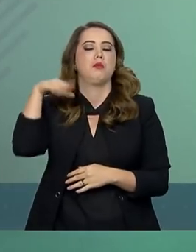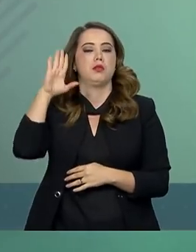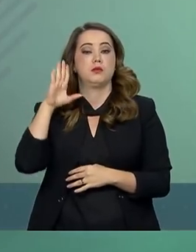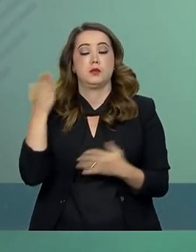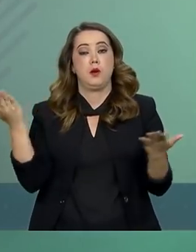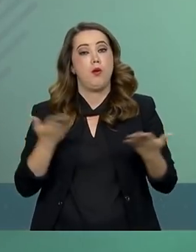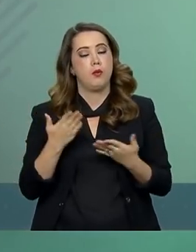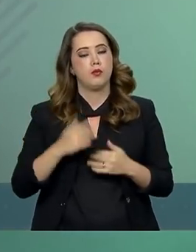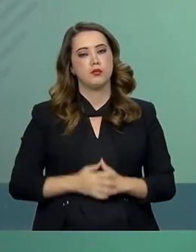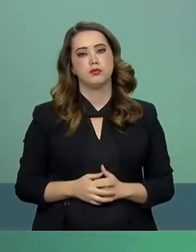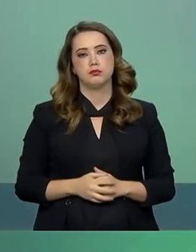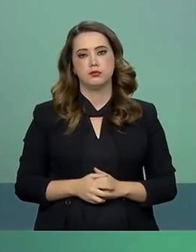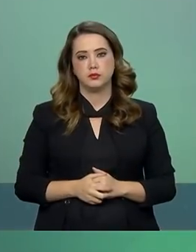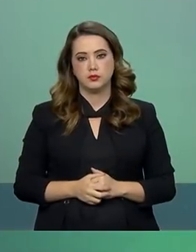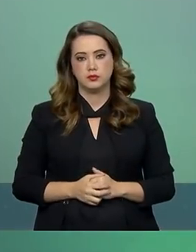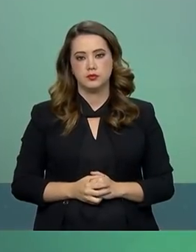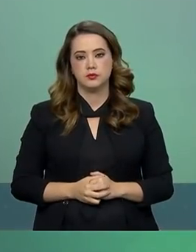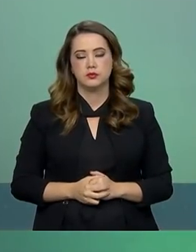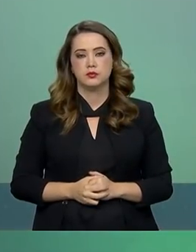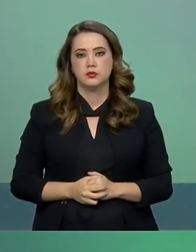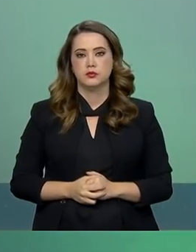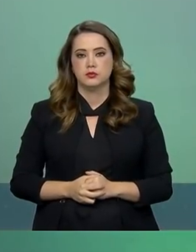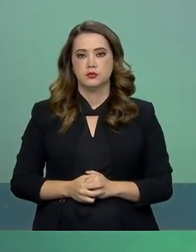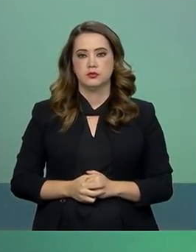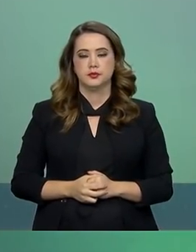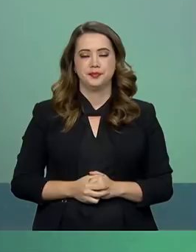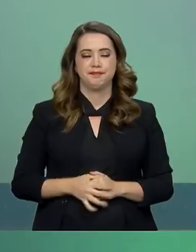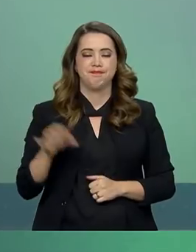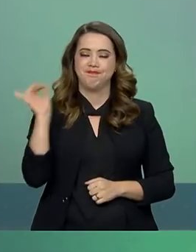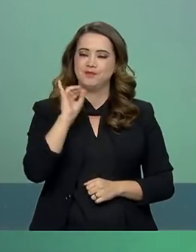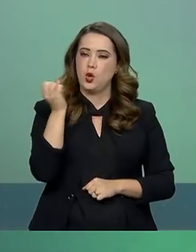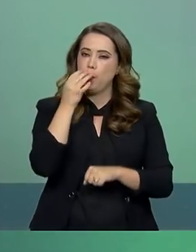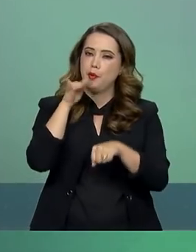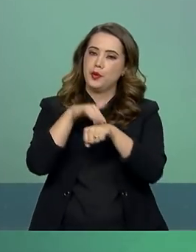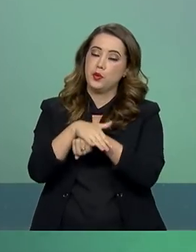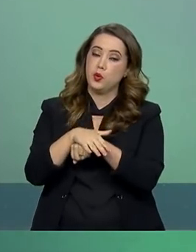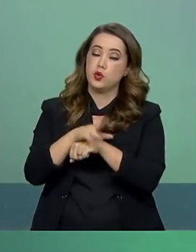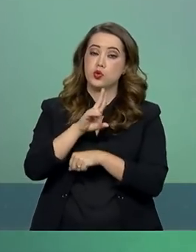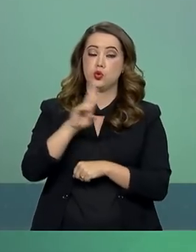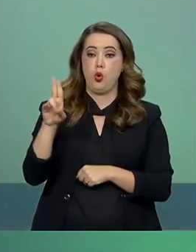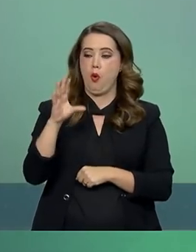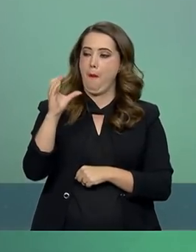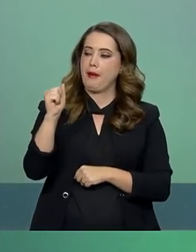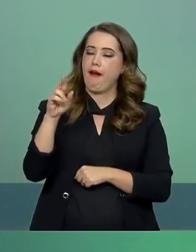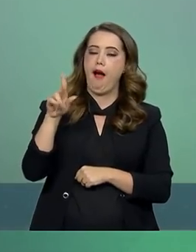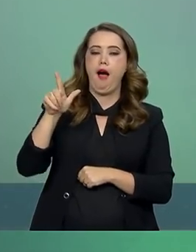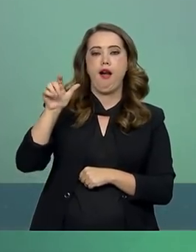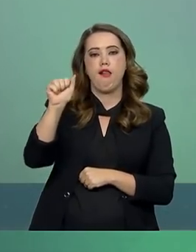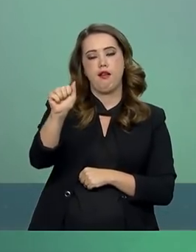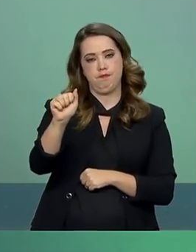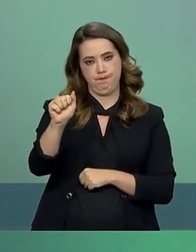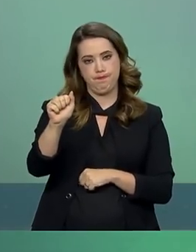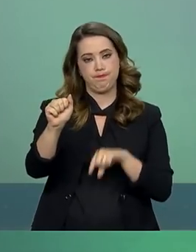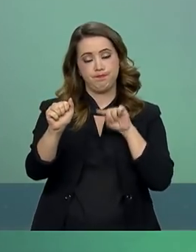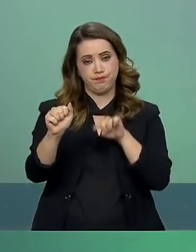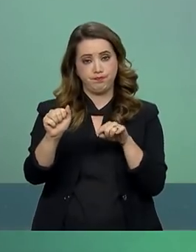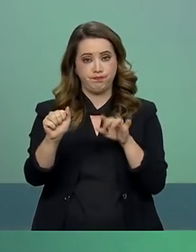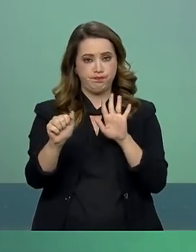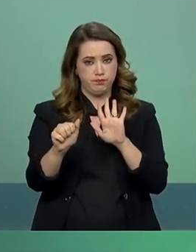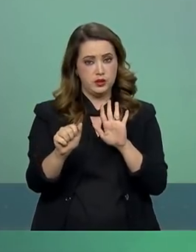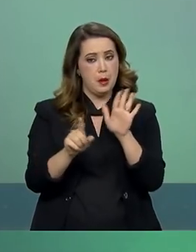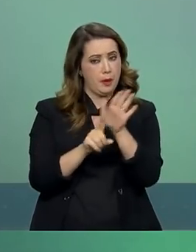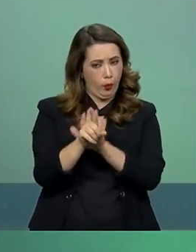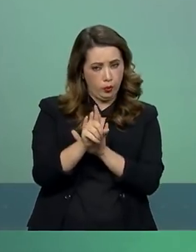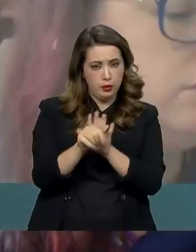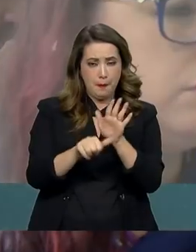dessas minhas palavras. Boa noite, porta-voz, Carla Araújo do Valor Econômico. Tudo bem, Carla? Tudo bom, senhora. Primeiro, só